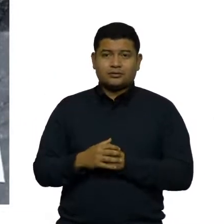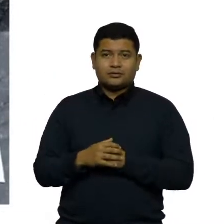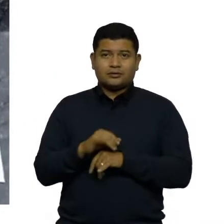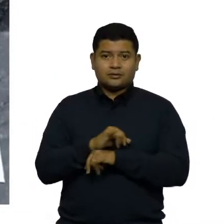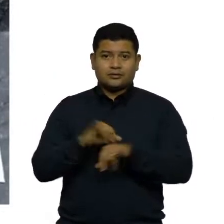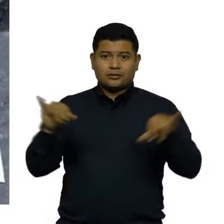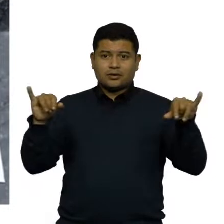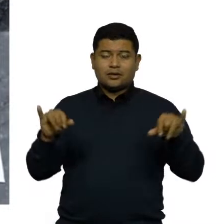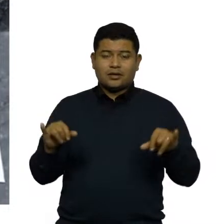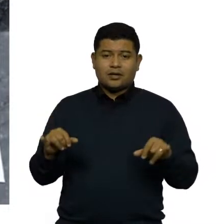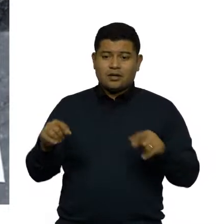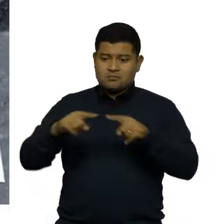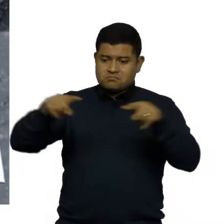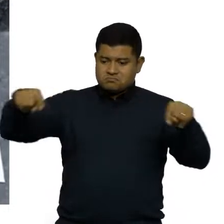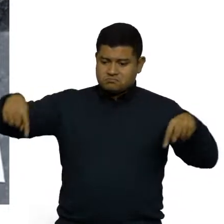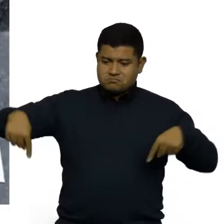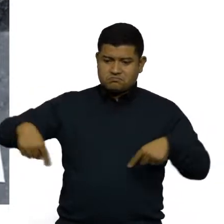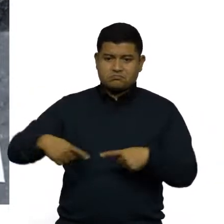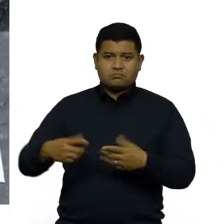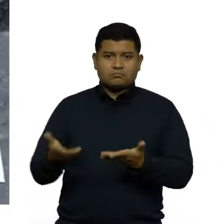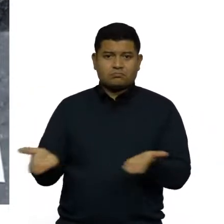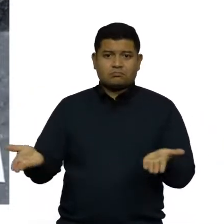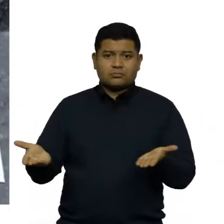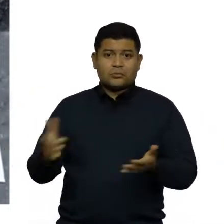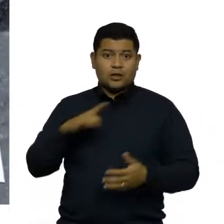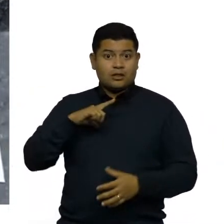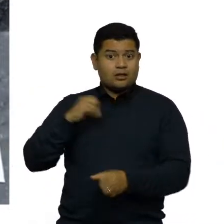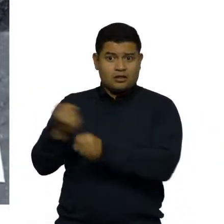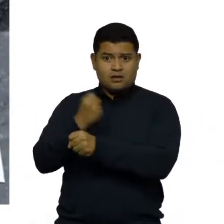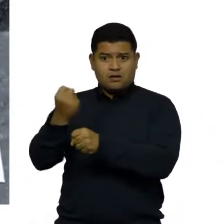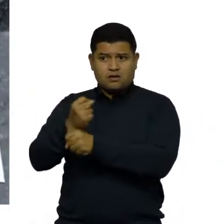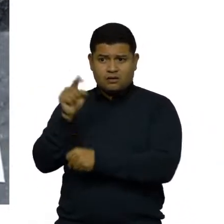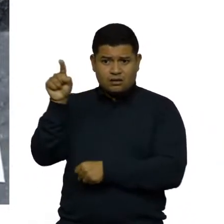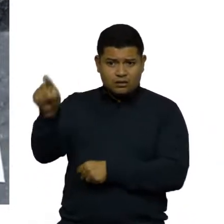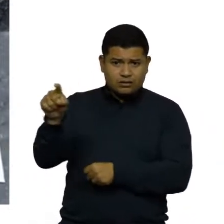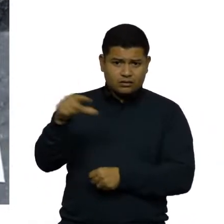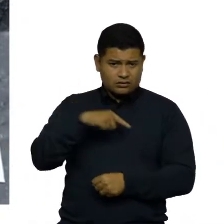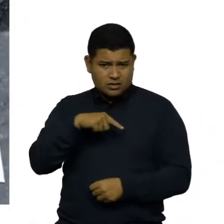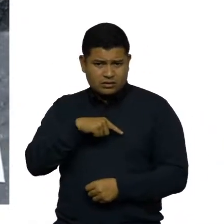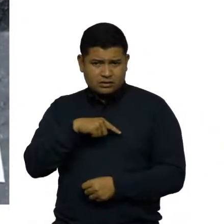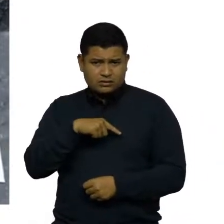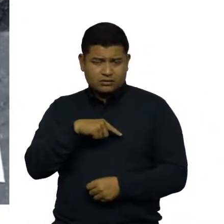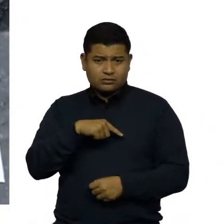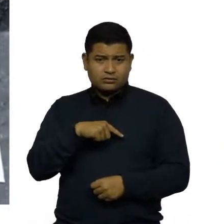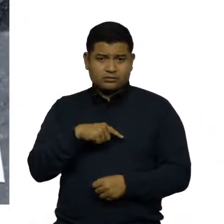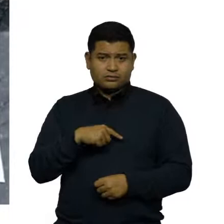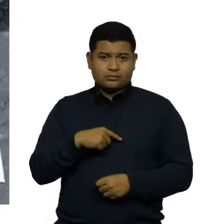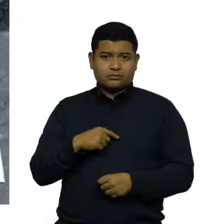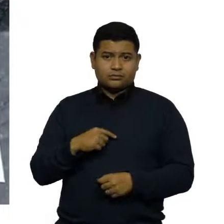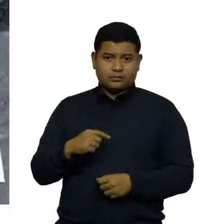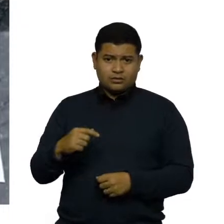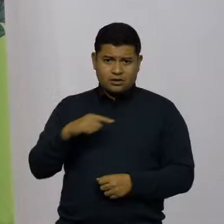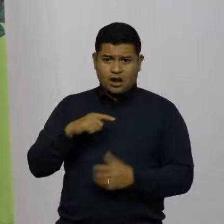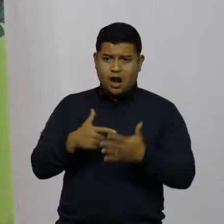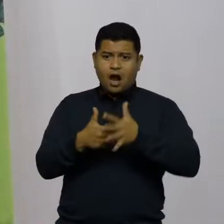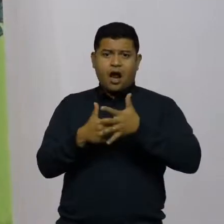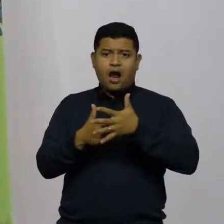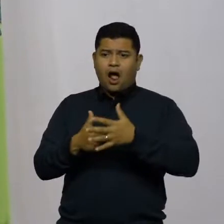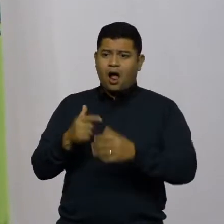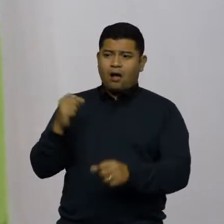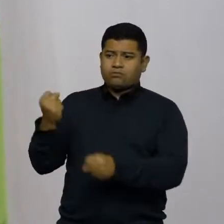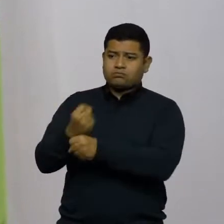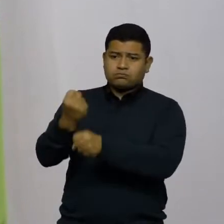pedra fundamental. Mas tem trabalhadores lá agora? Não. Tem batistaca lá agora? Não.